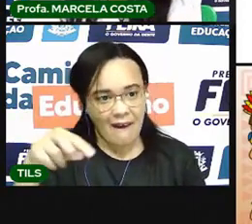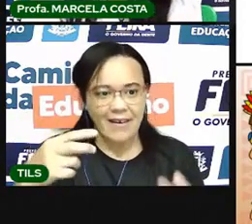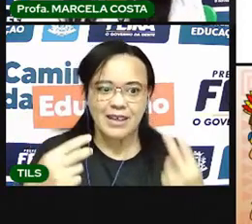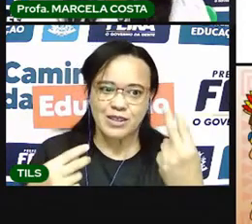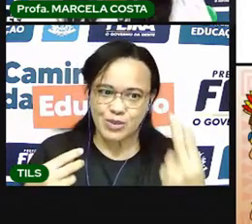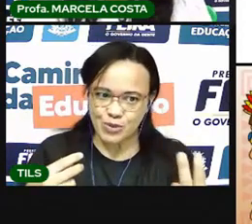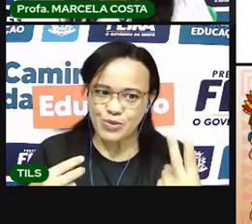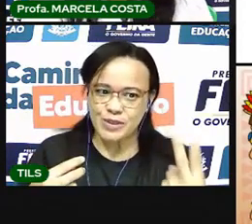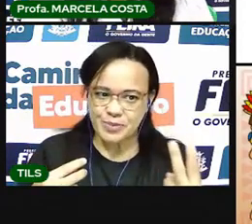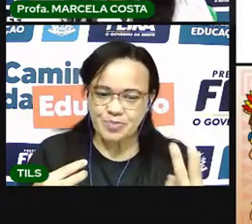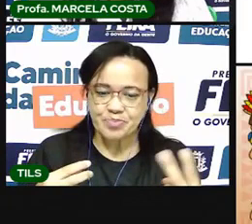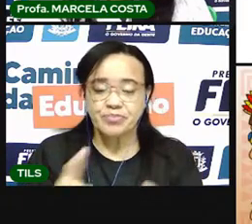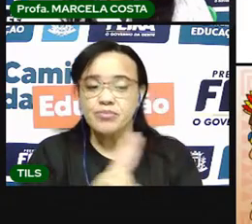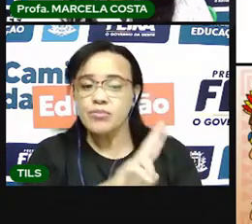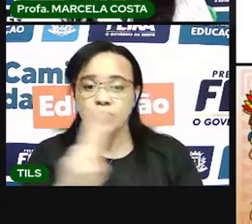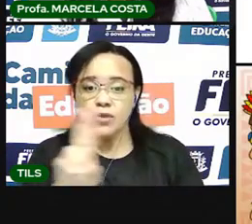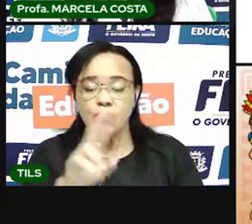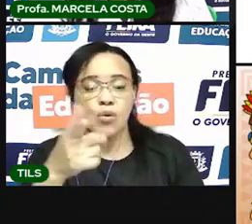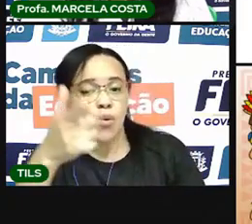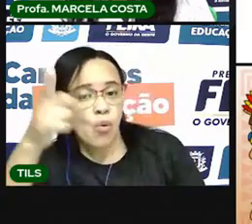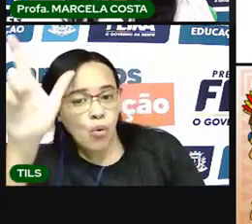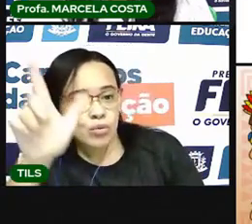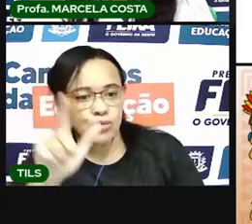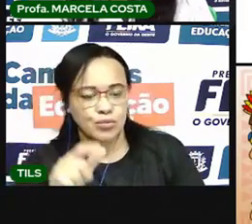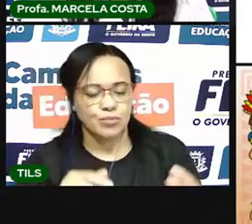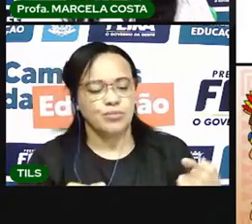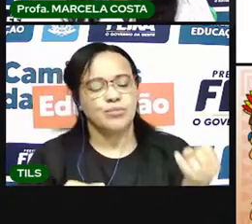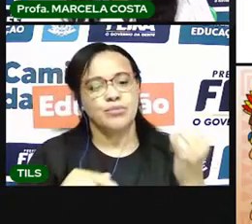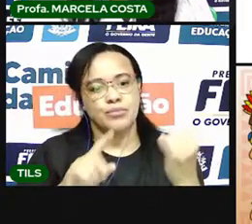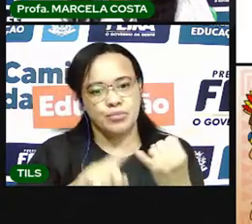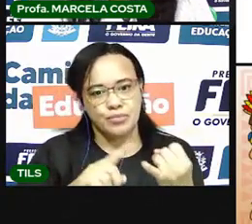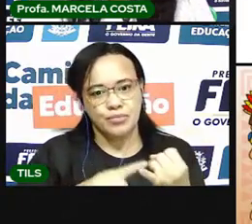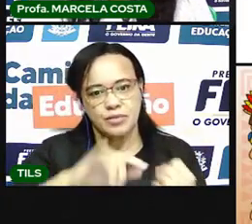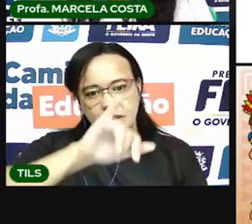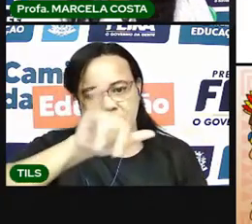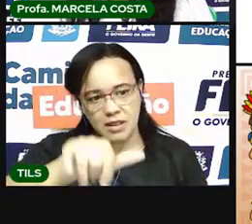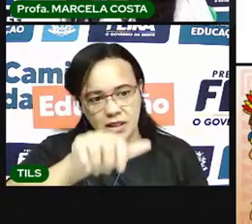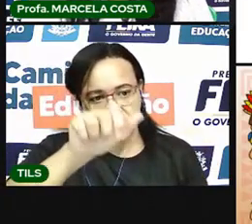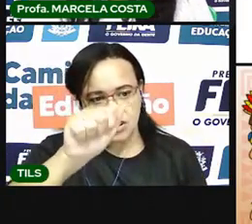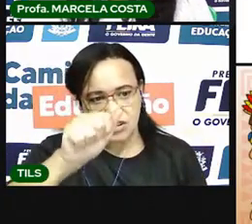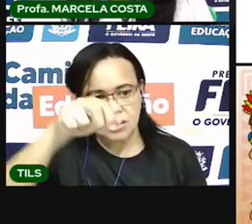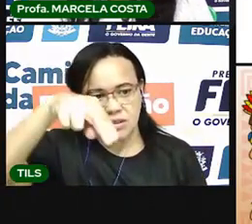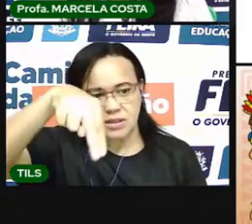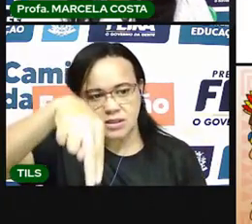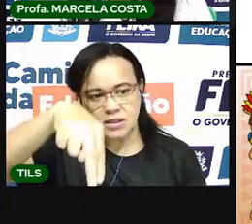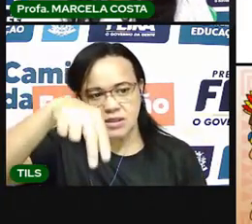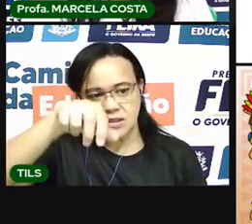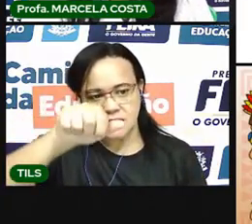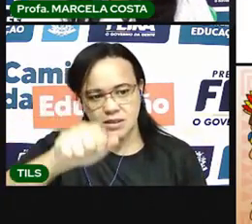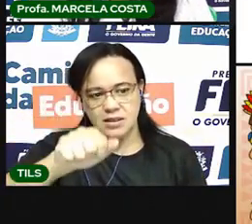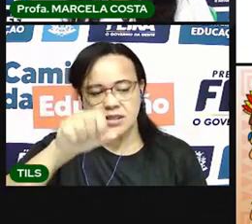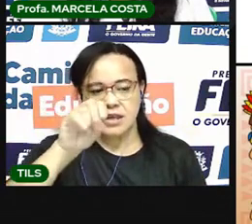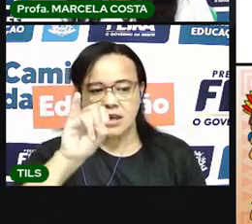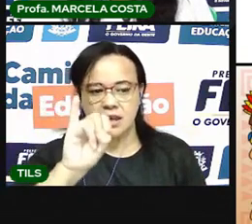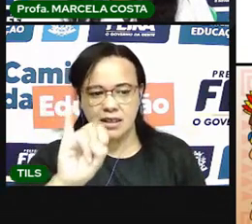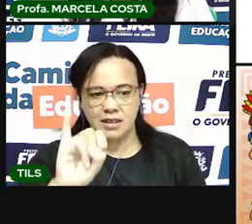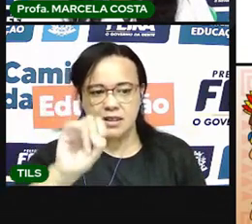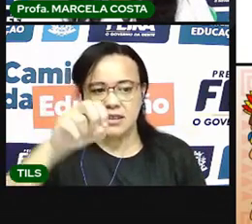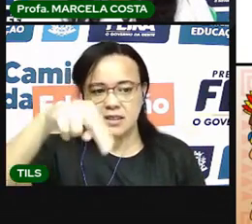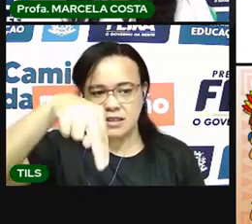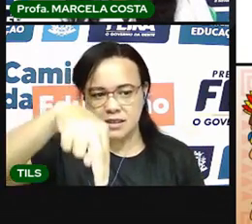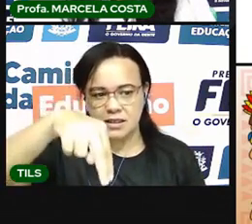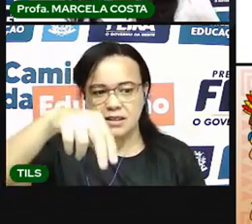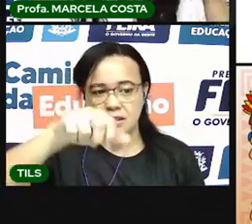Depois vem o nome. Já-N-A-I-N-A. Já-N-A